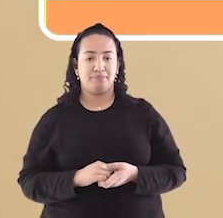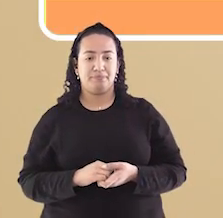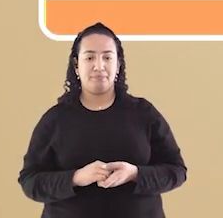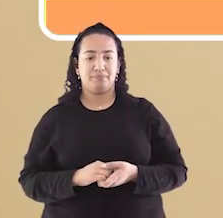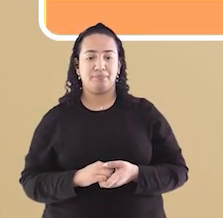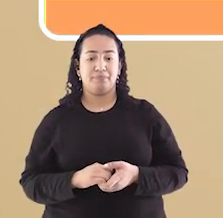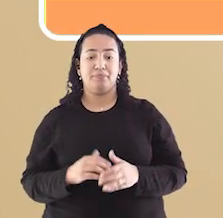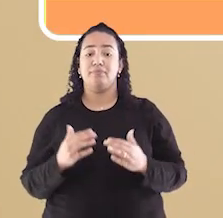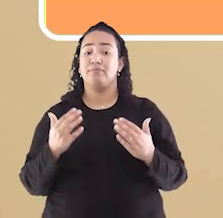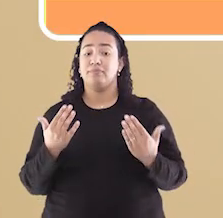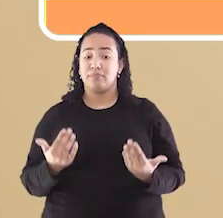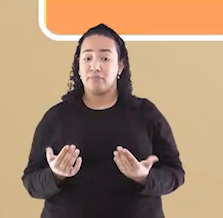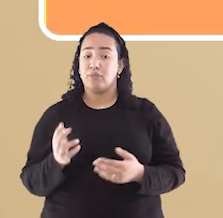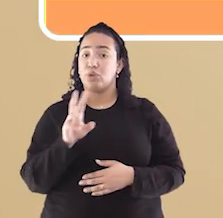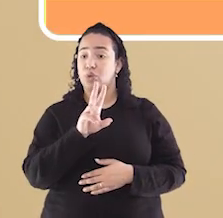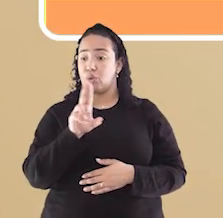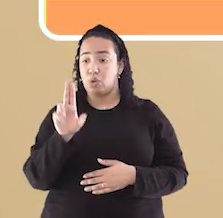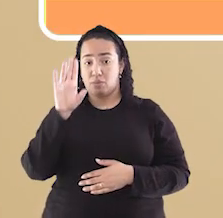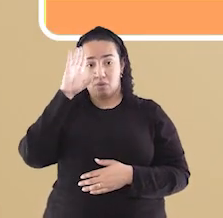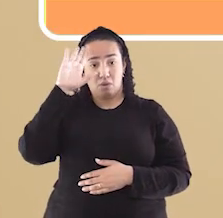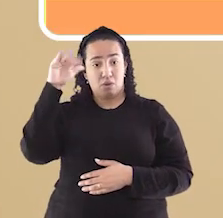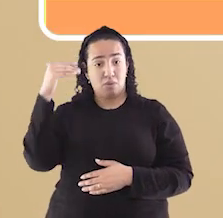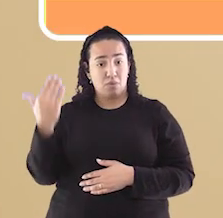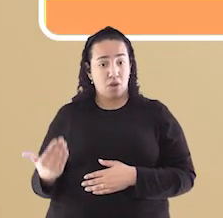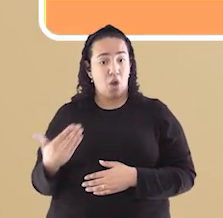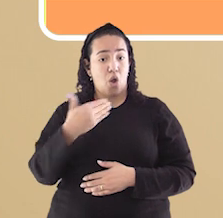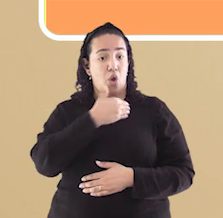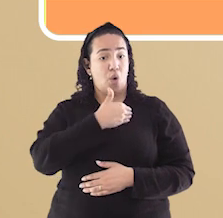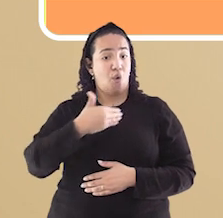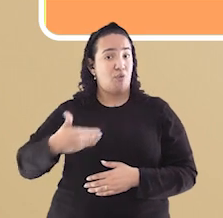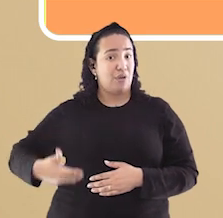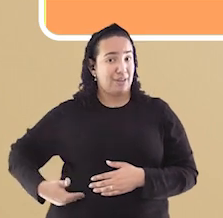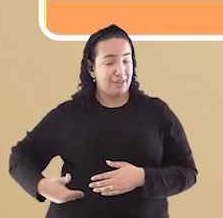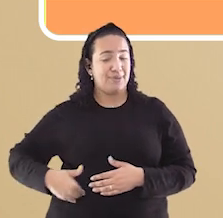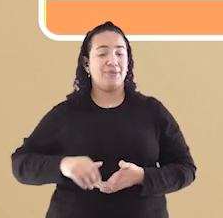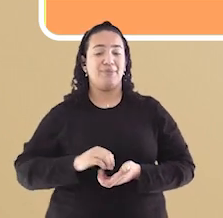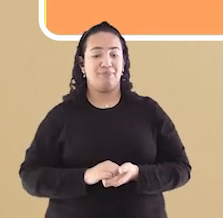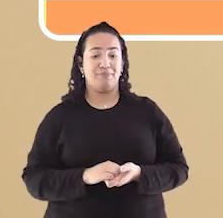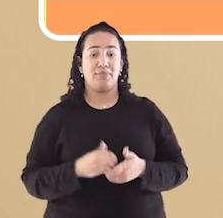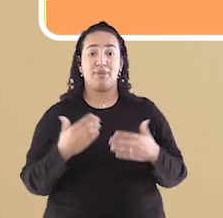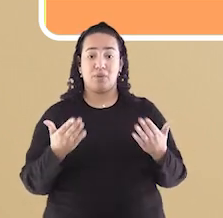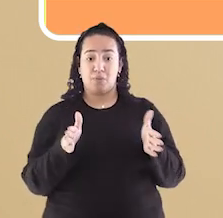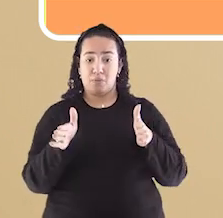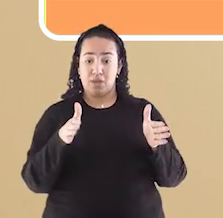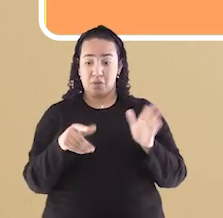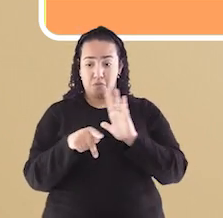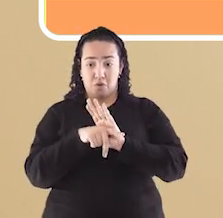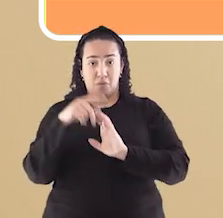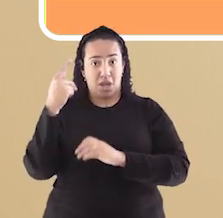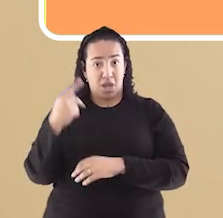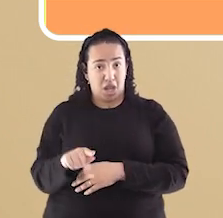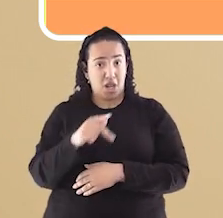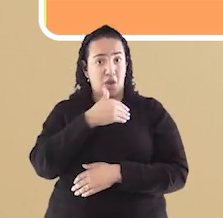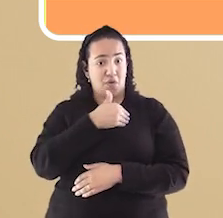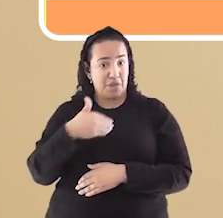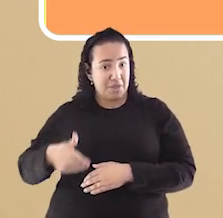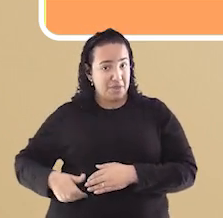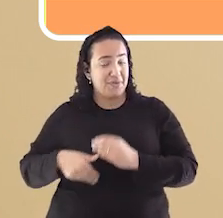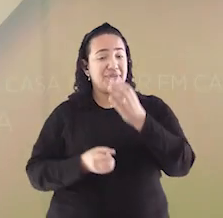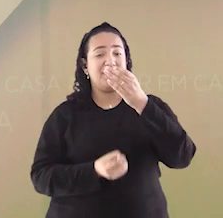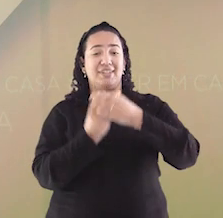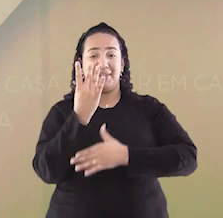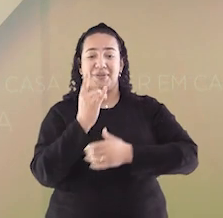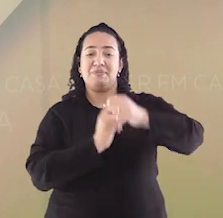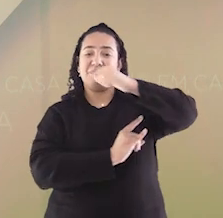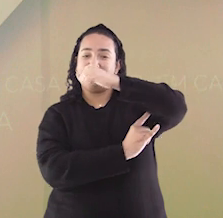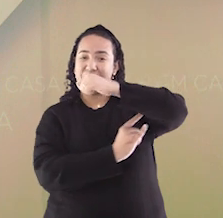Esse nome foi dado em homenagem ao governador Florentino Ávidos. Foi durante o mandato dele que a ponte foi inaugurada.